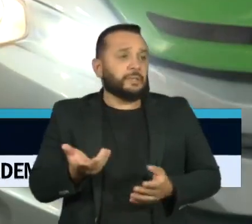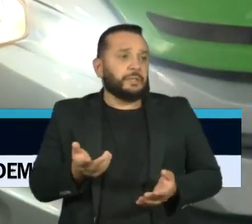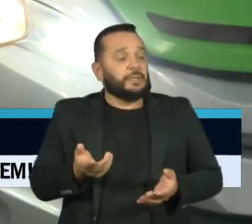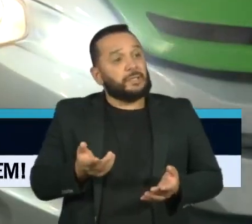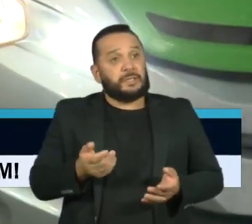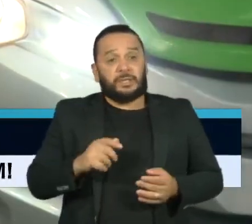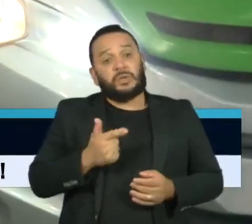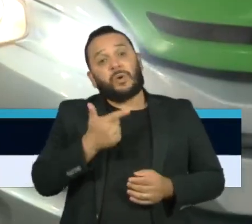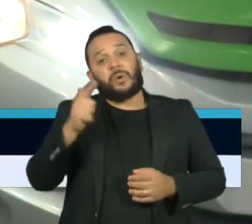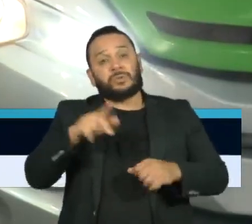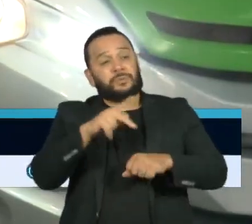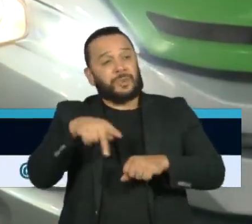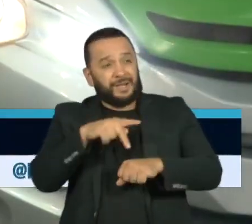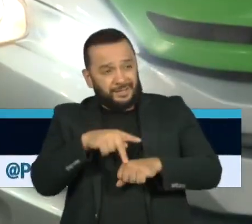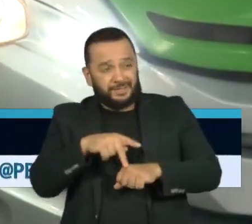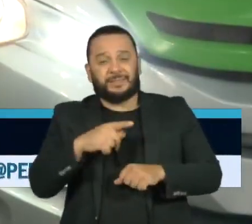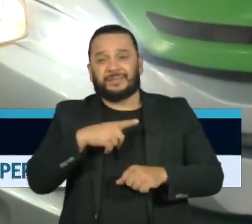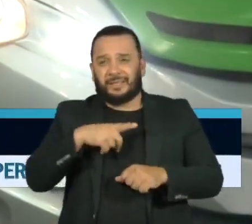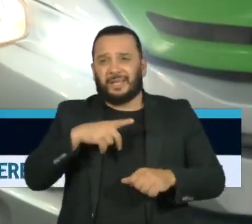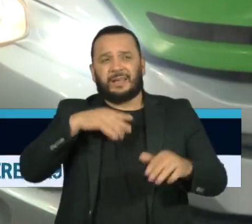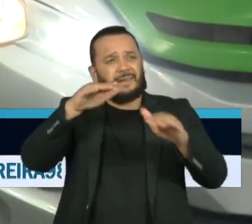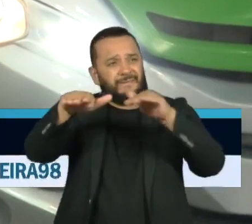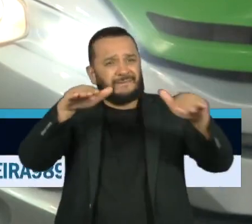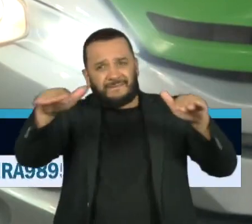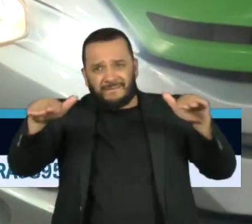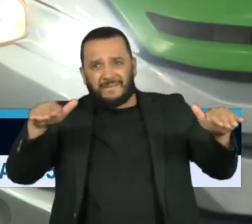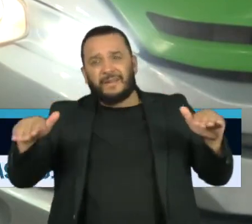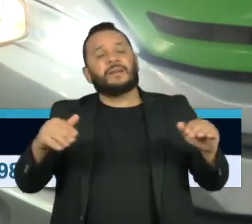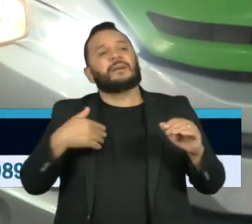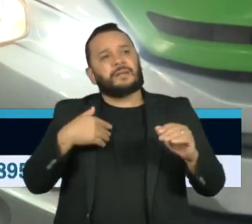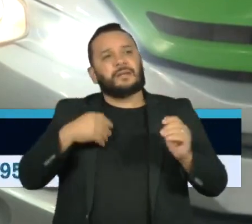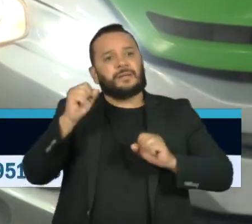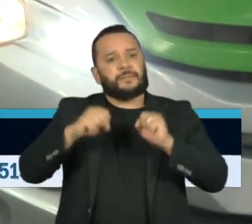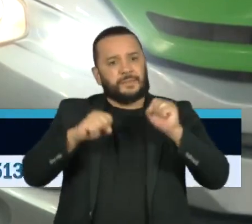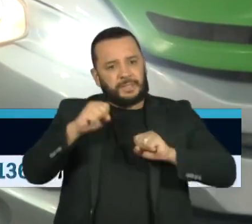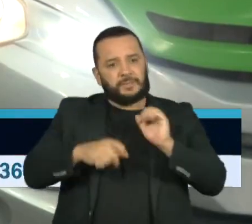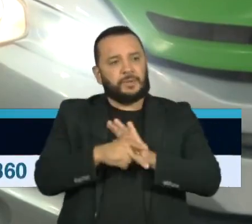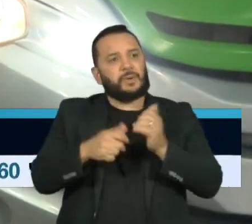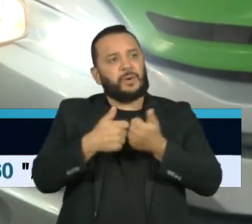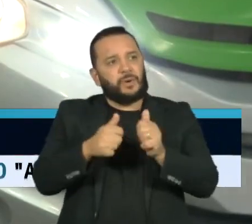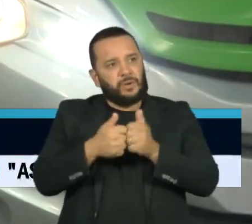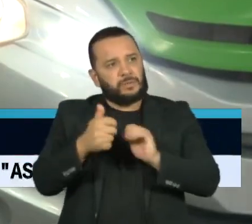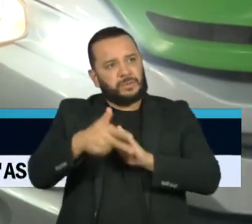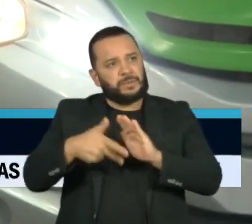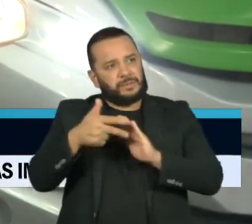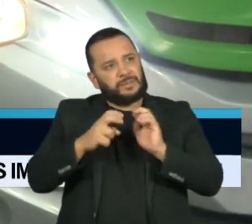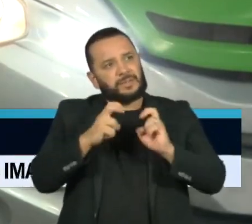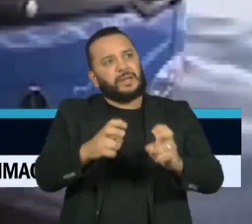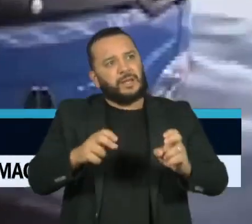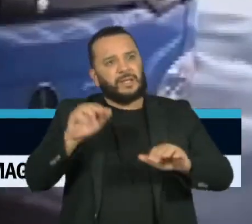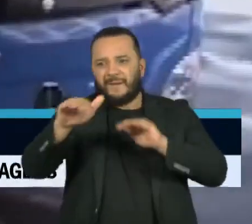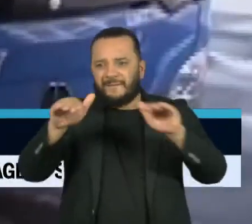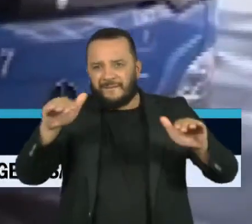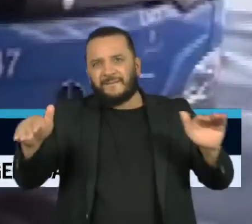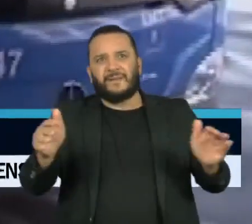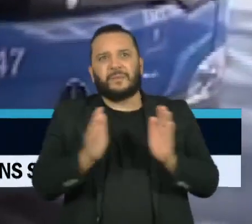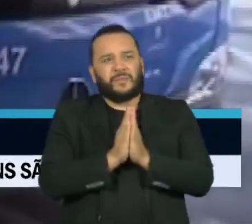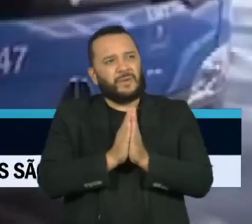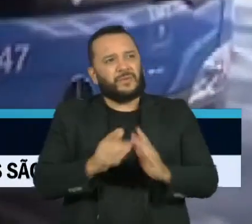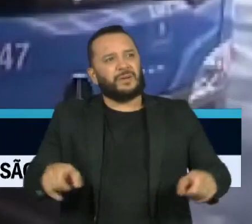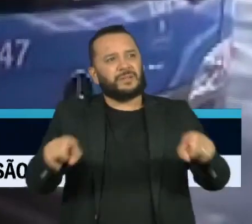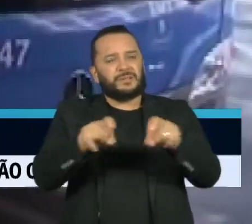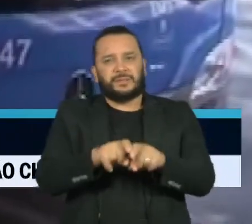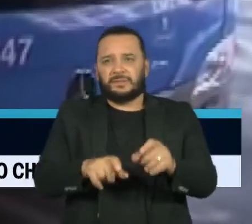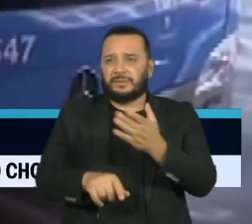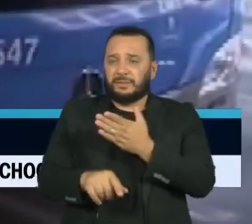tornou alvo de campanhas feitas por empresas de transporte público e por ativistas. Em Madrid, na